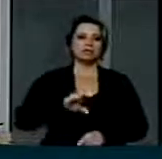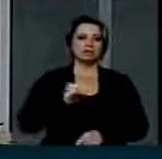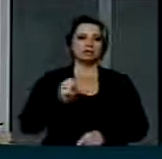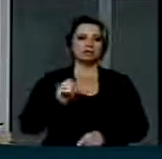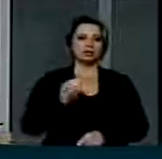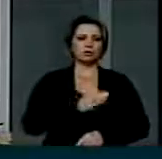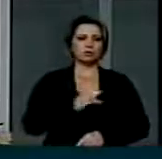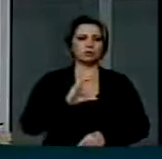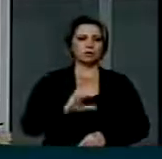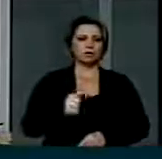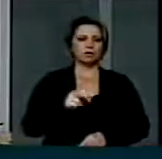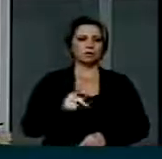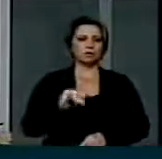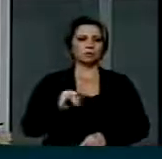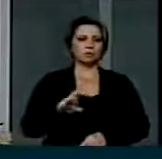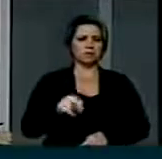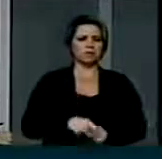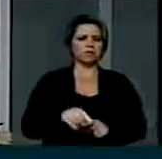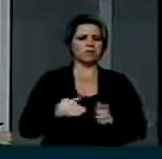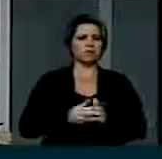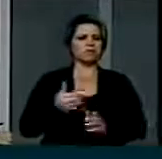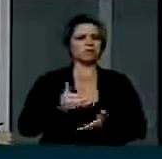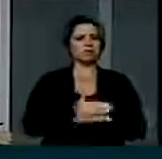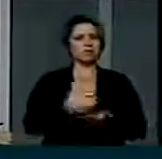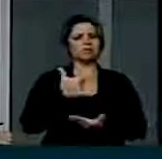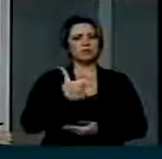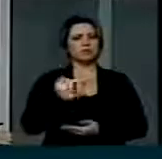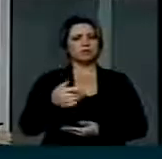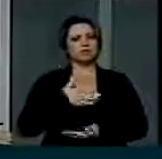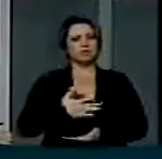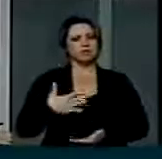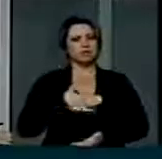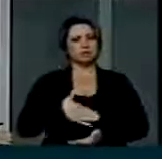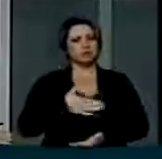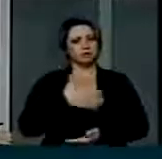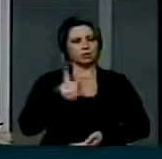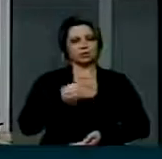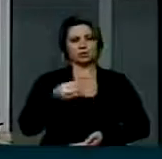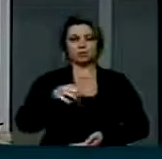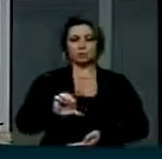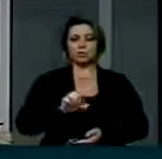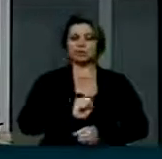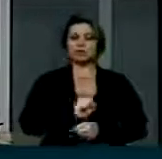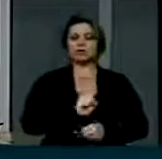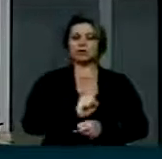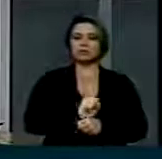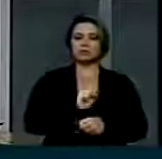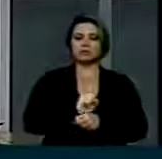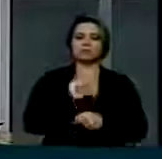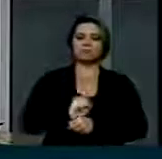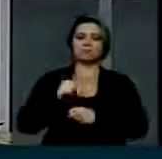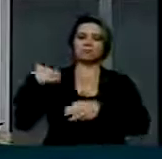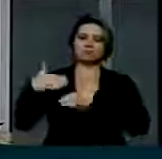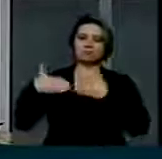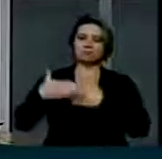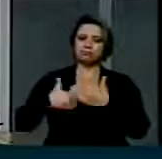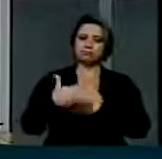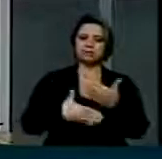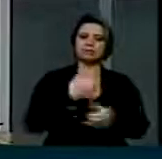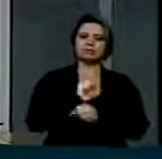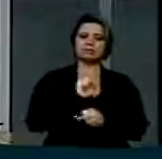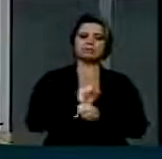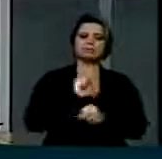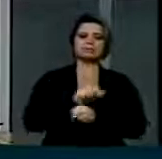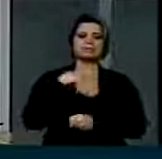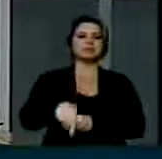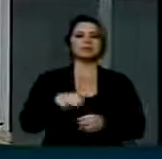anos 90. Chegou essa casa em 27 de agosto de 2009. Aguarda desde aí para ser votado